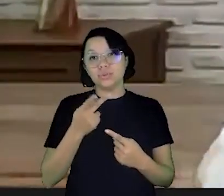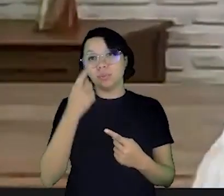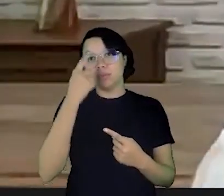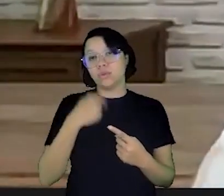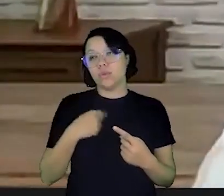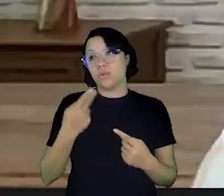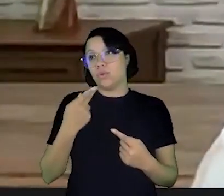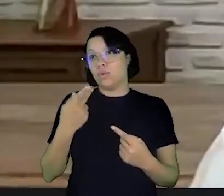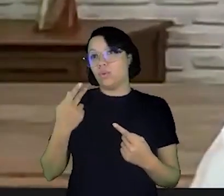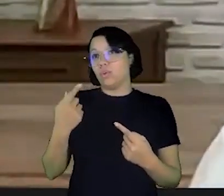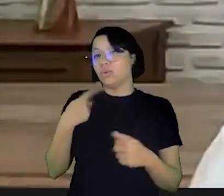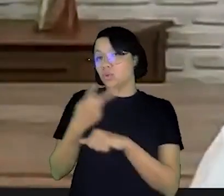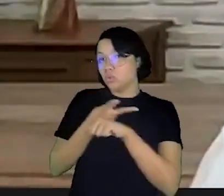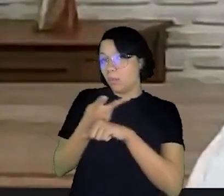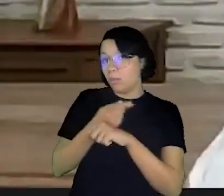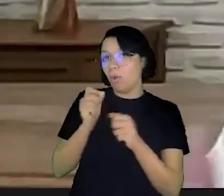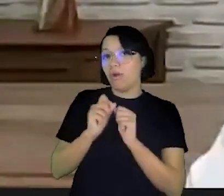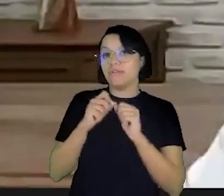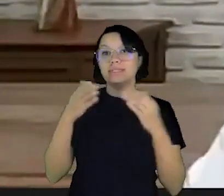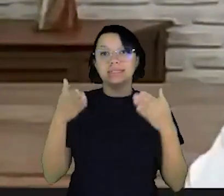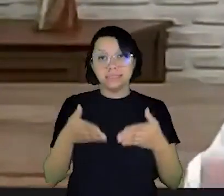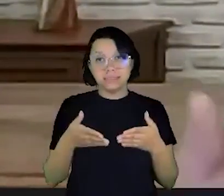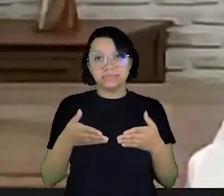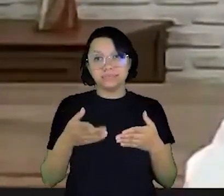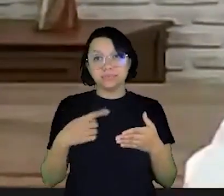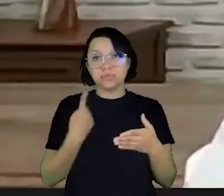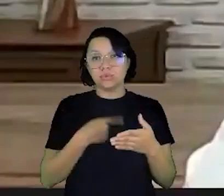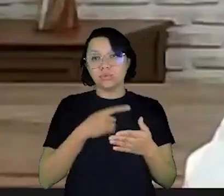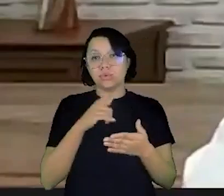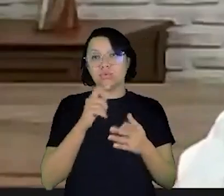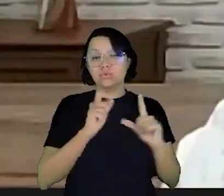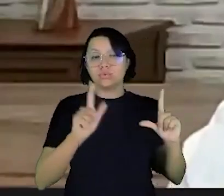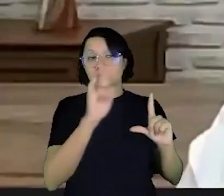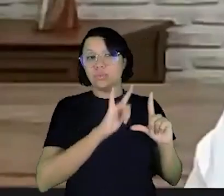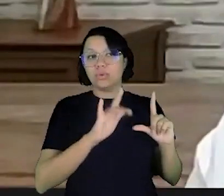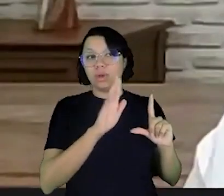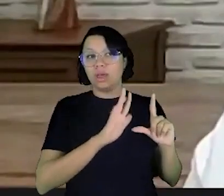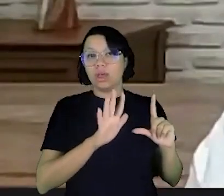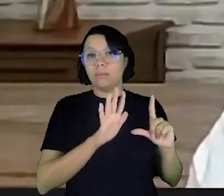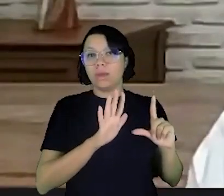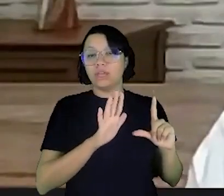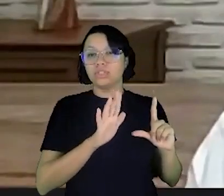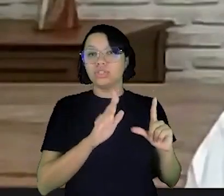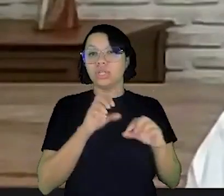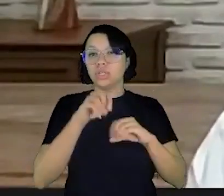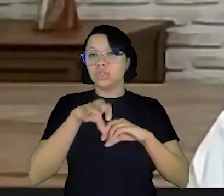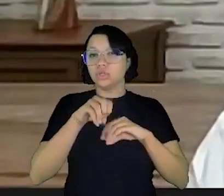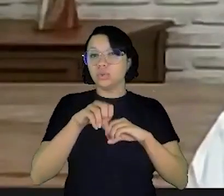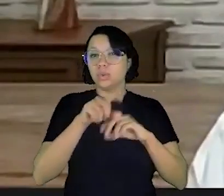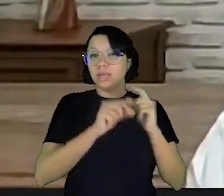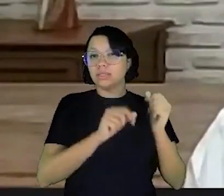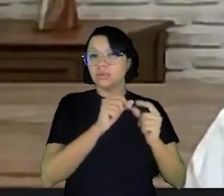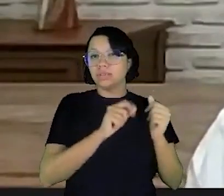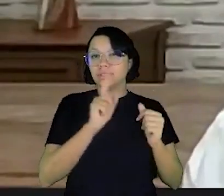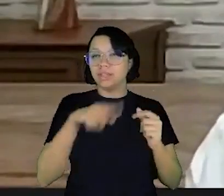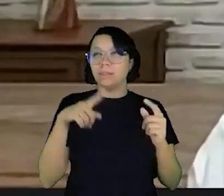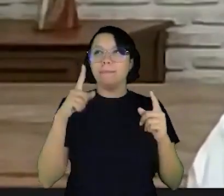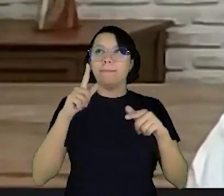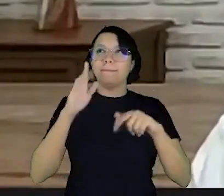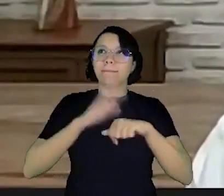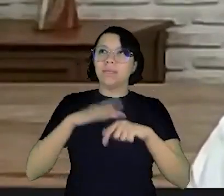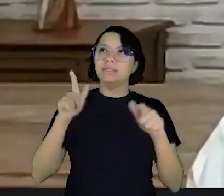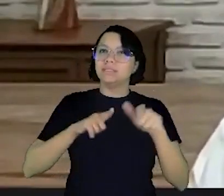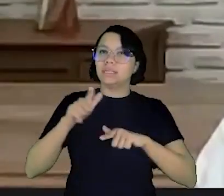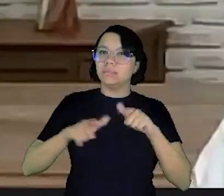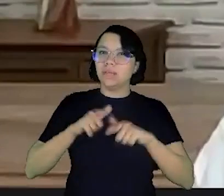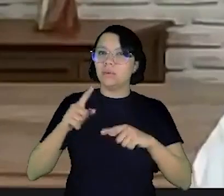eu digo pessoalmente o que a gente busca fazer aqui no nosso programa de educação financeira do Banco Central é um pouquinho mais